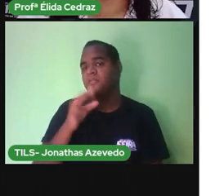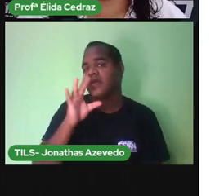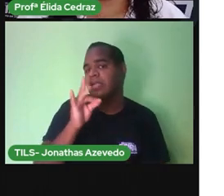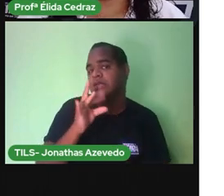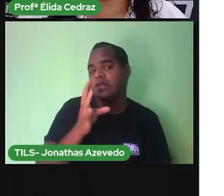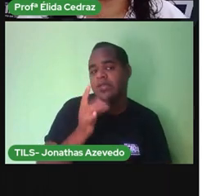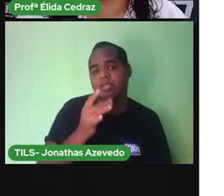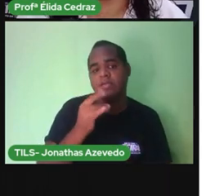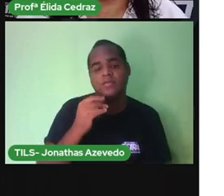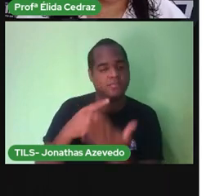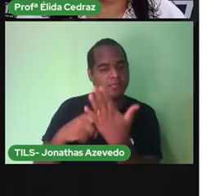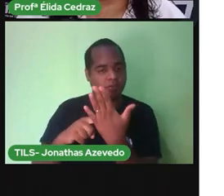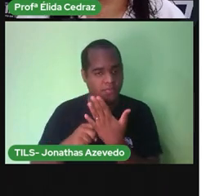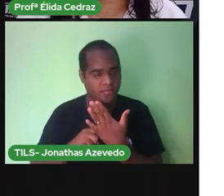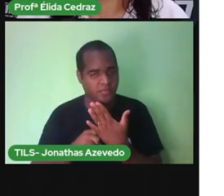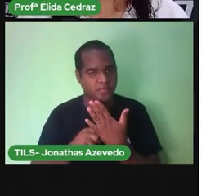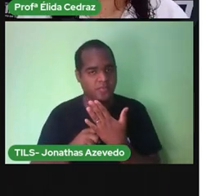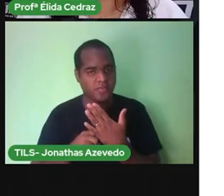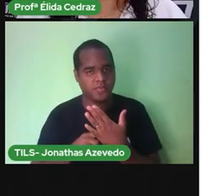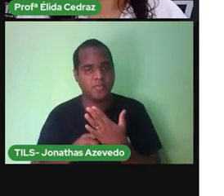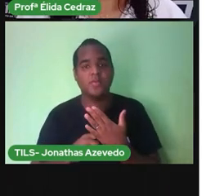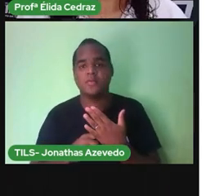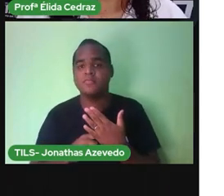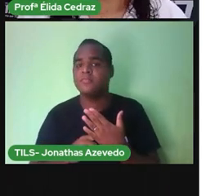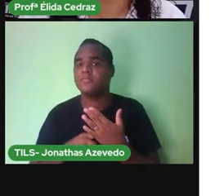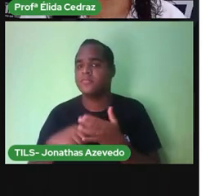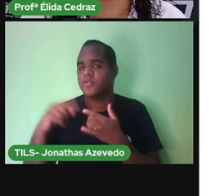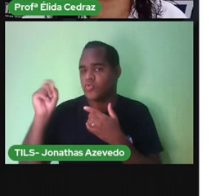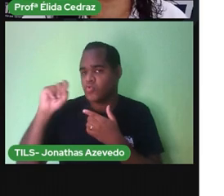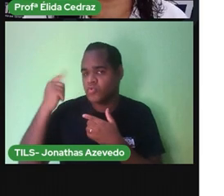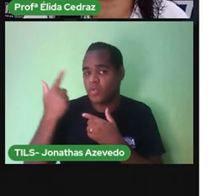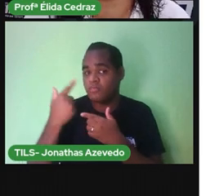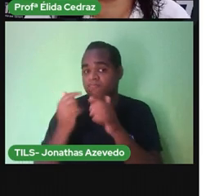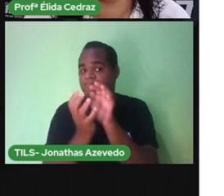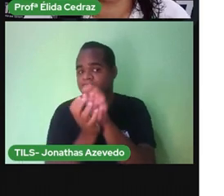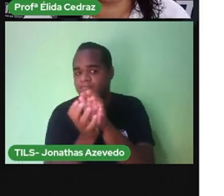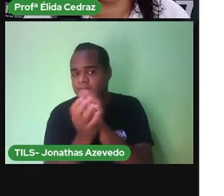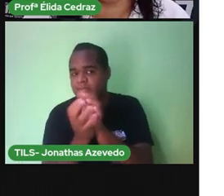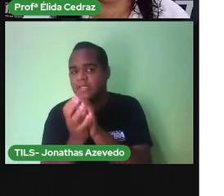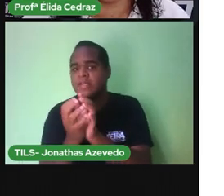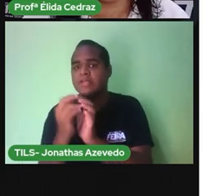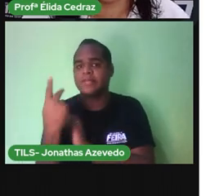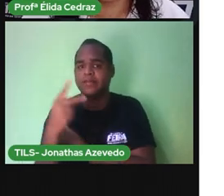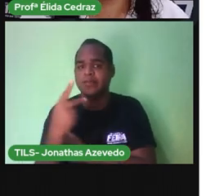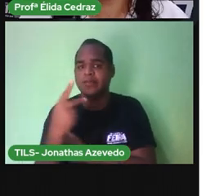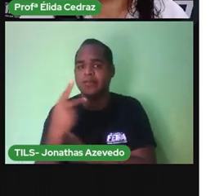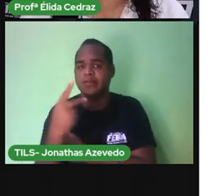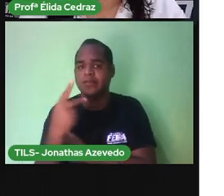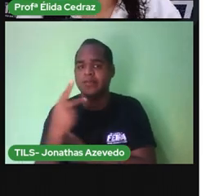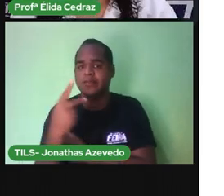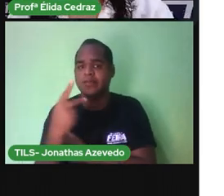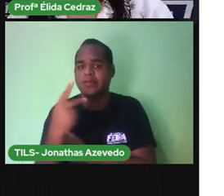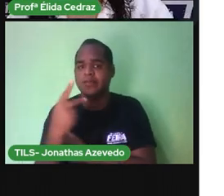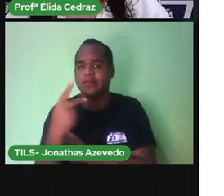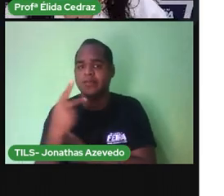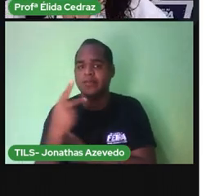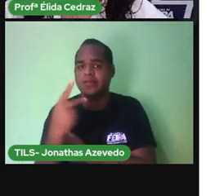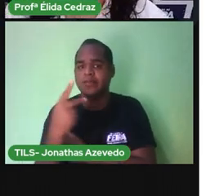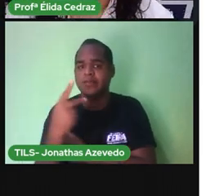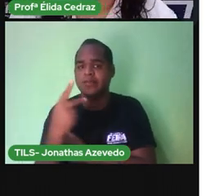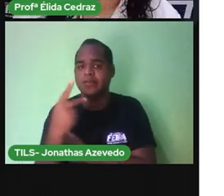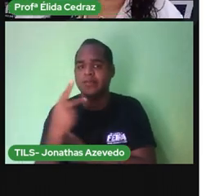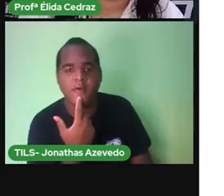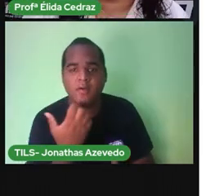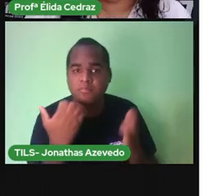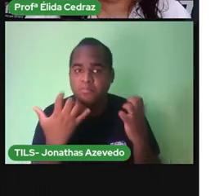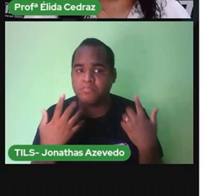ao rio beber água. No rio, tomando sol, encontrou o jacaré Bocudo. Ei, Bocudo, preciso